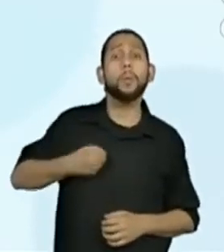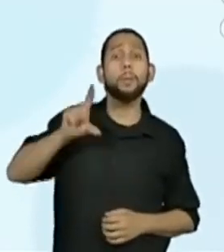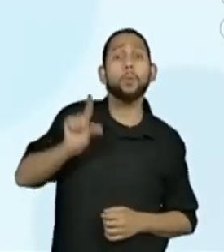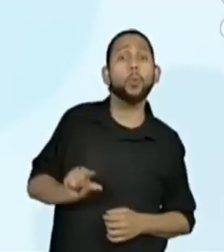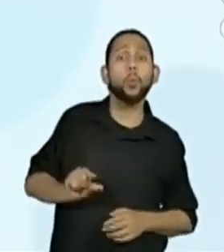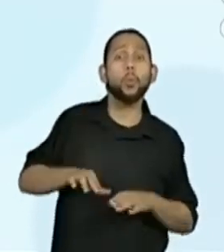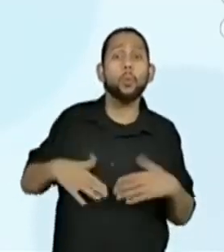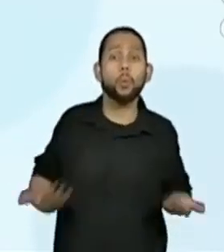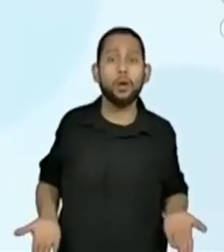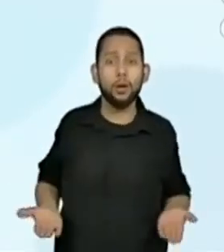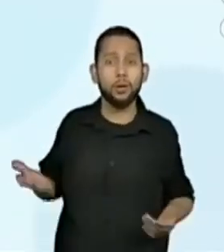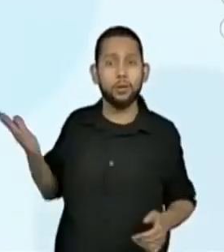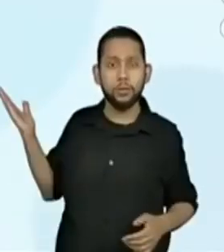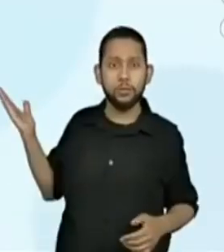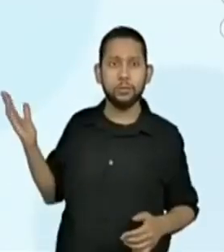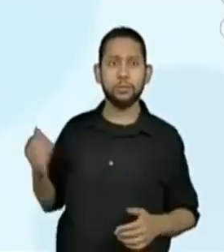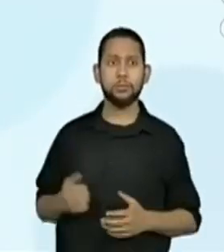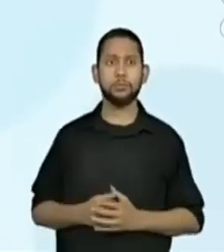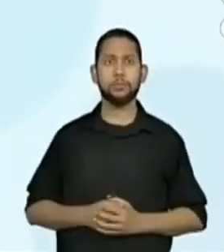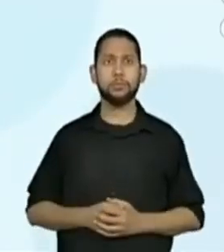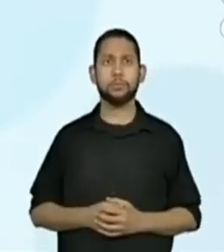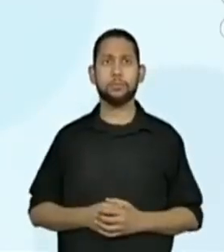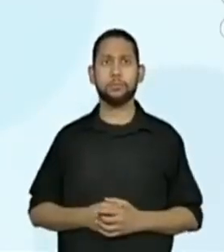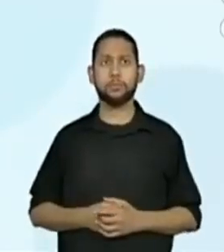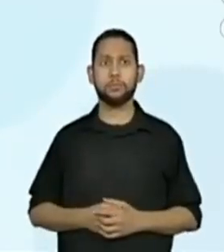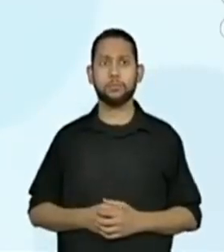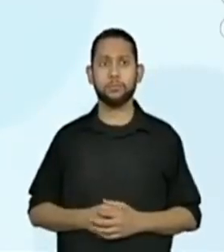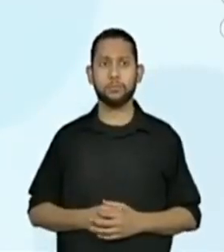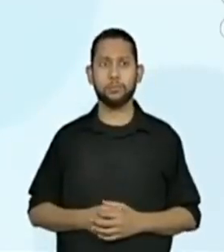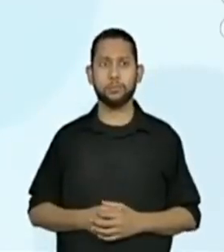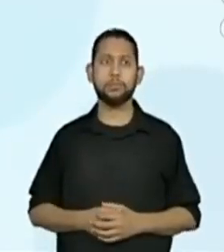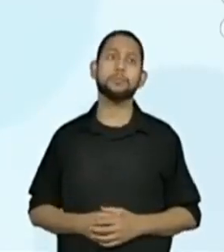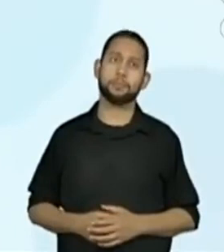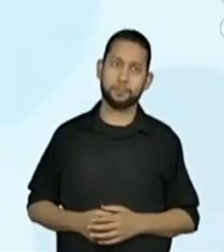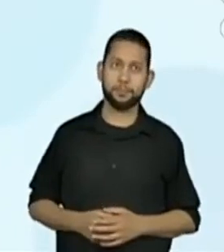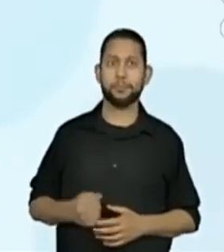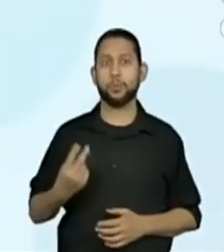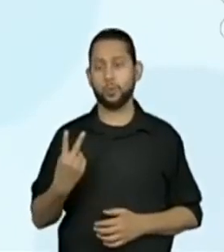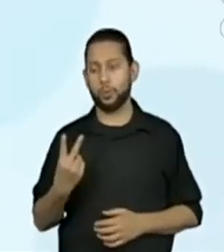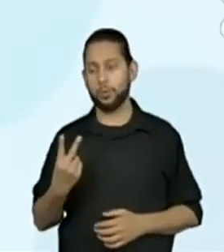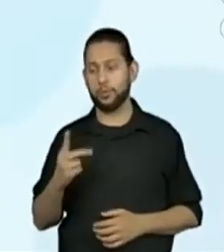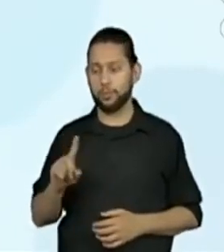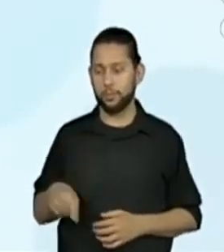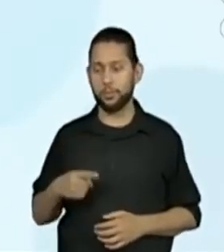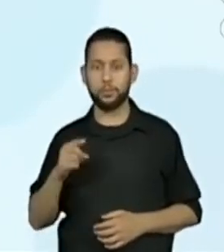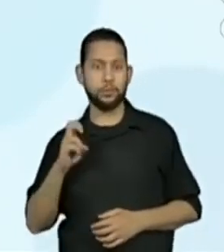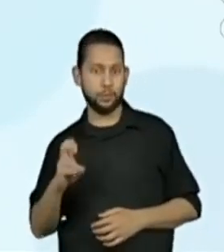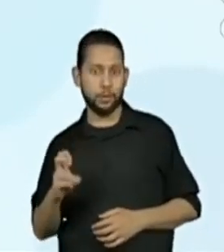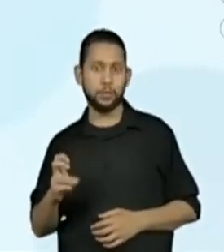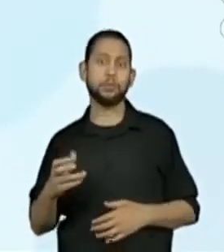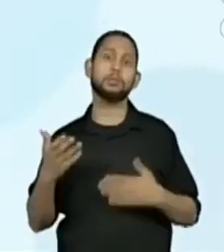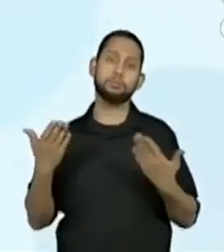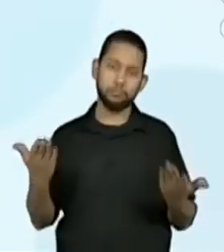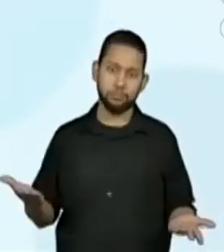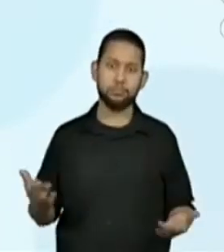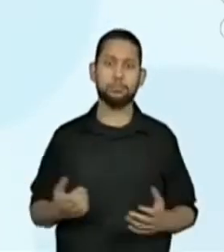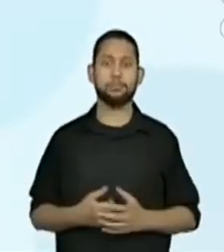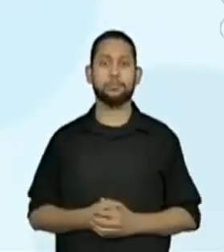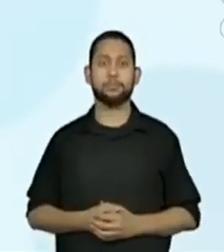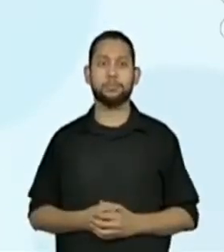2 inteiros e 5 décimos.